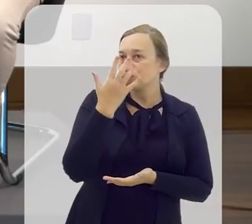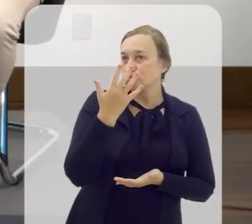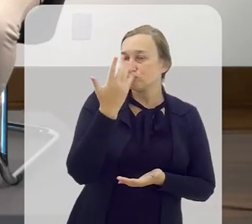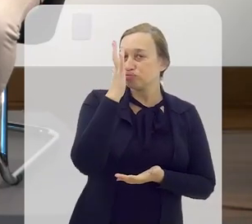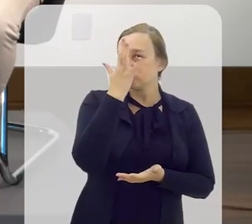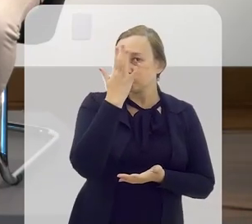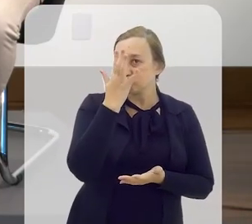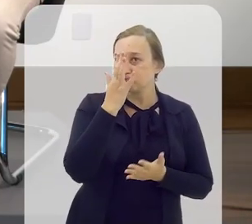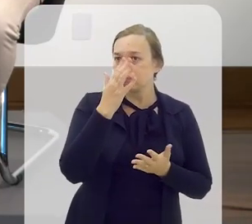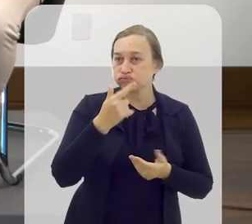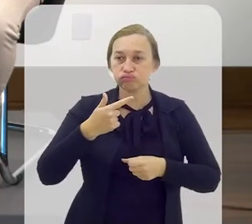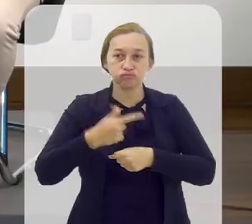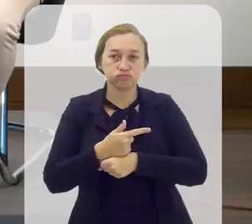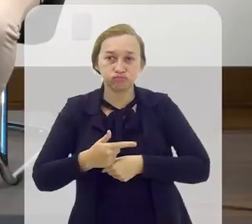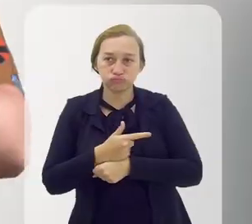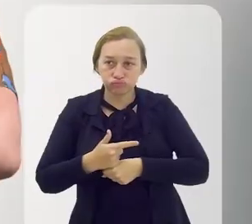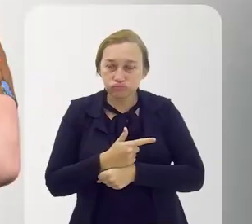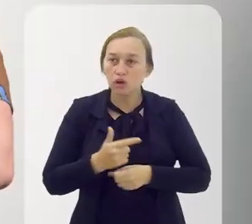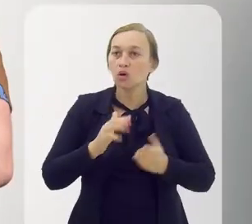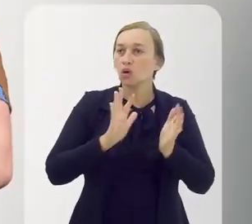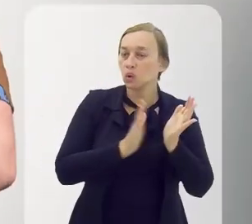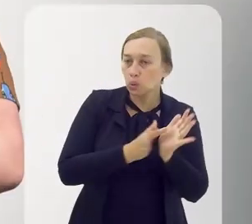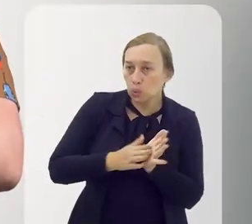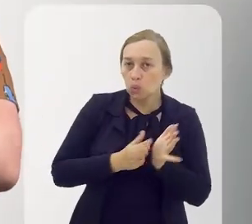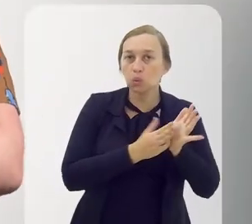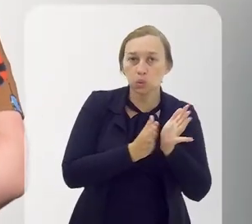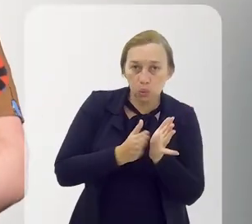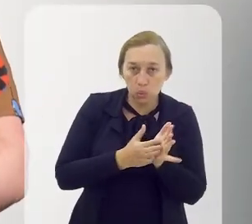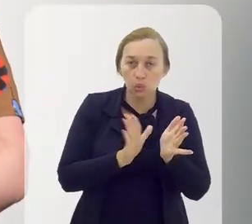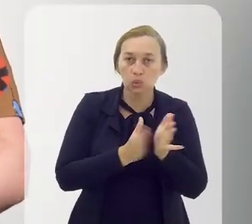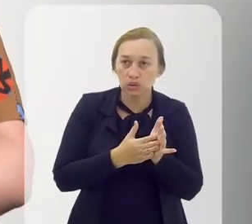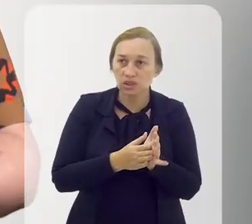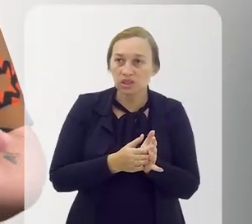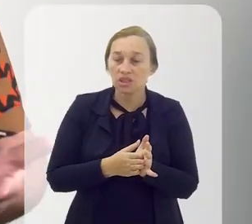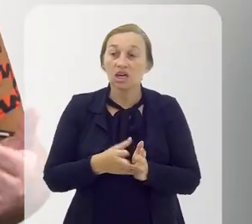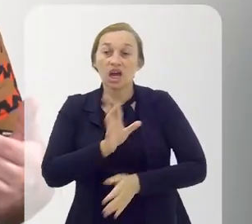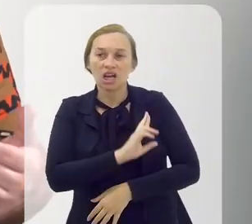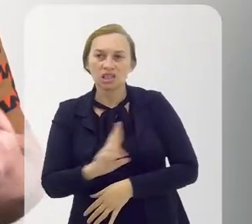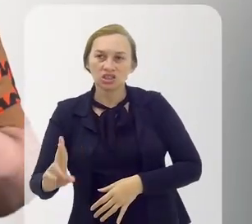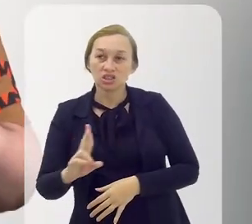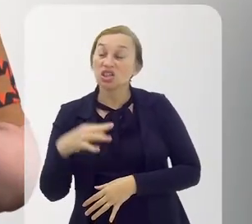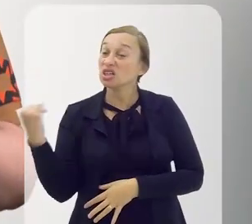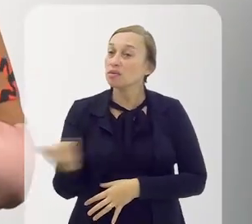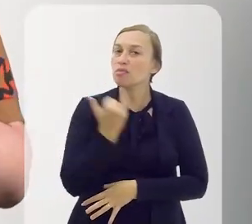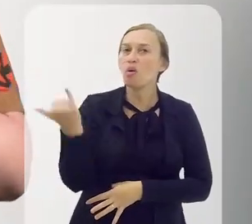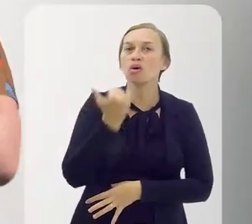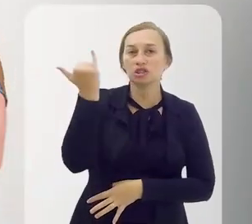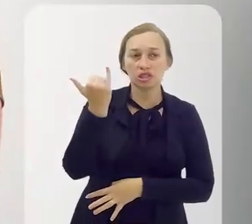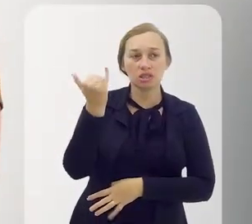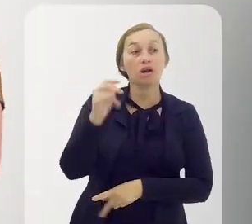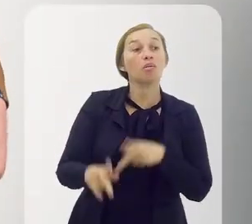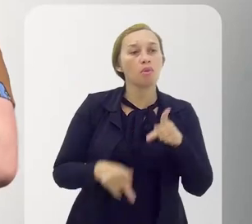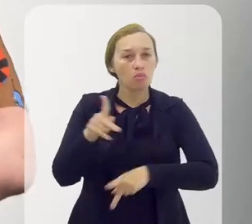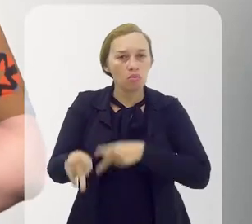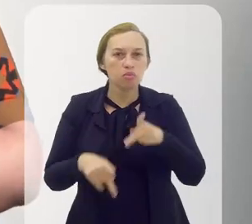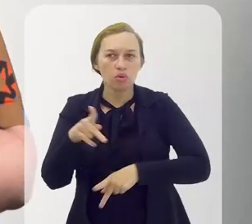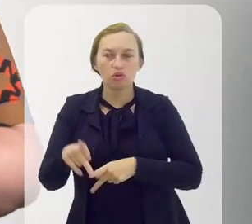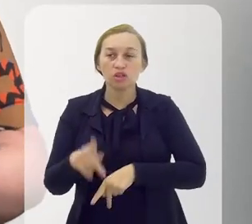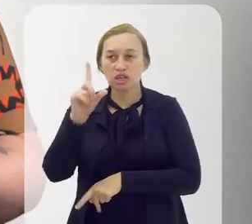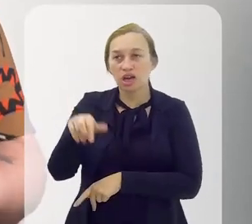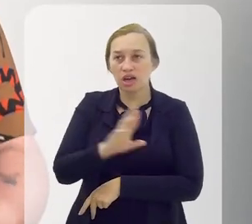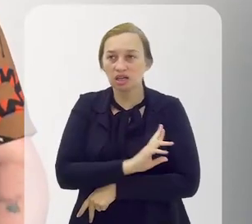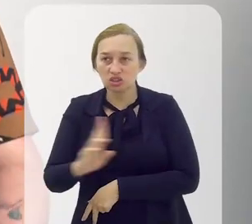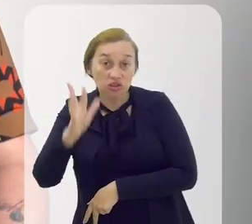samba, Acadêmica do Grande Rio, com o seu chão, onde ela está presente, e com a religiosidade de maior importância para a sua